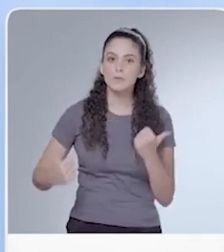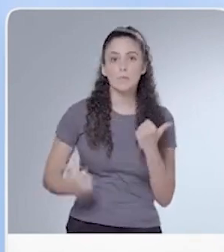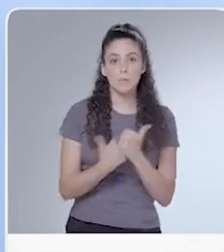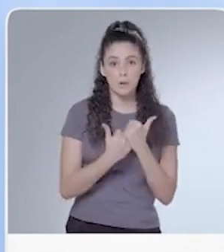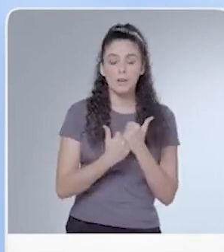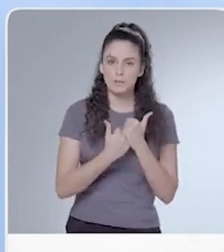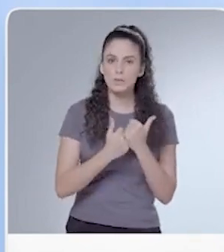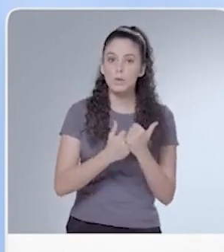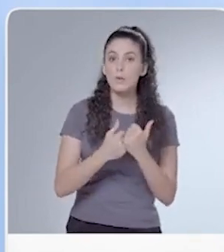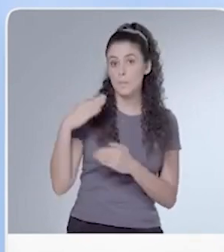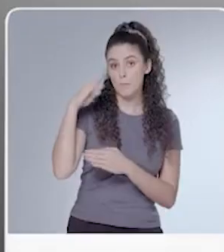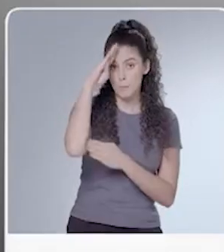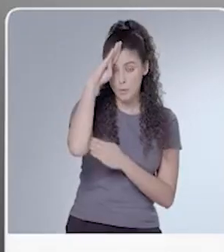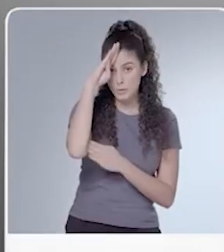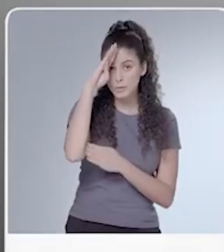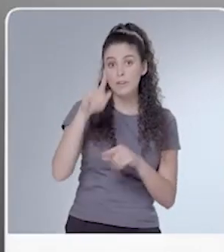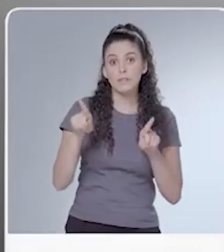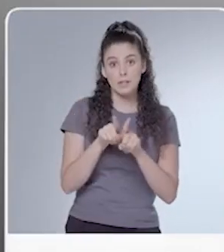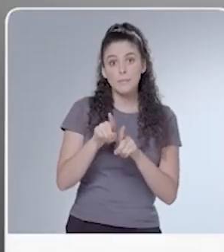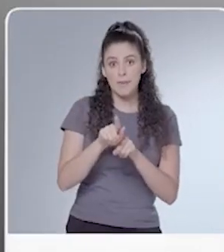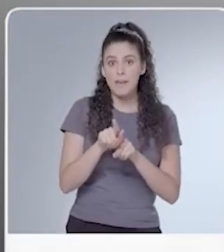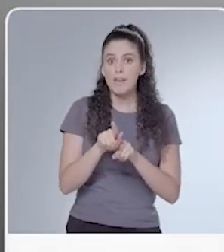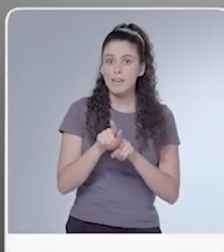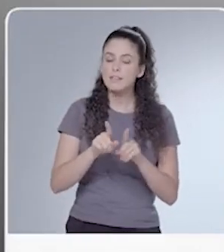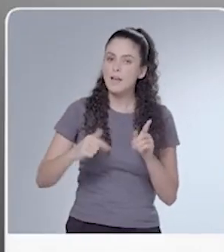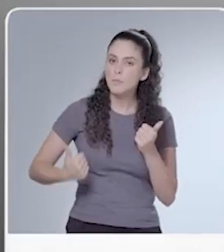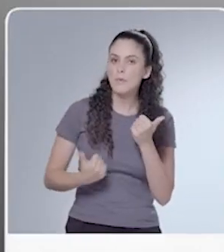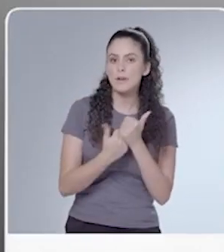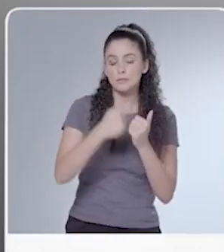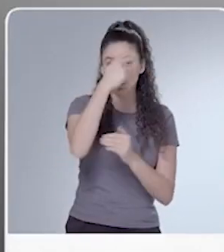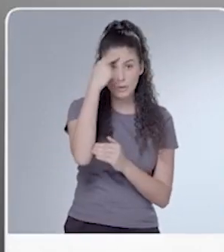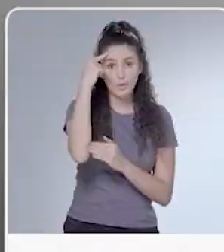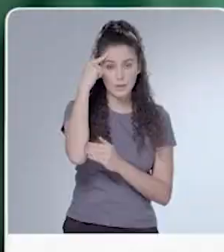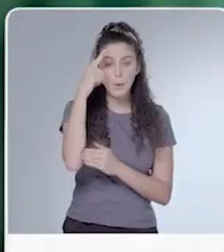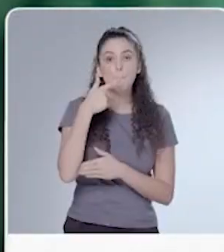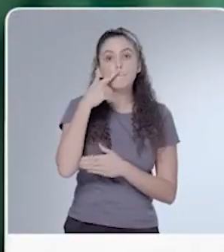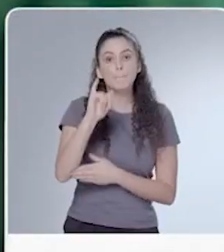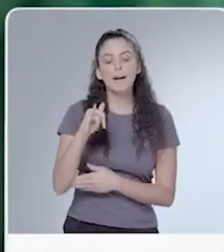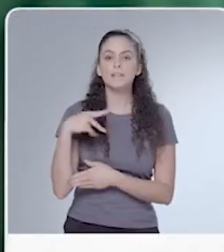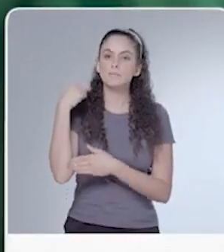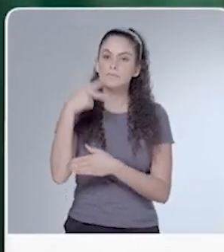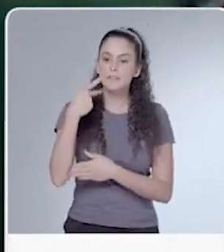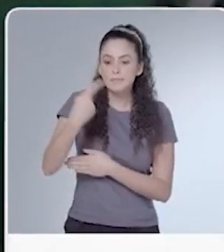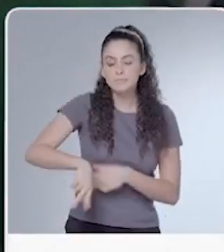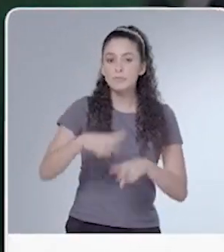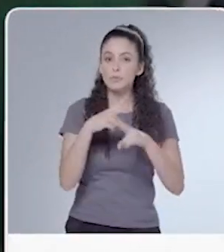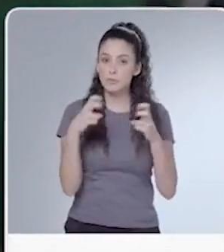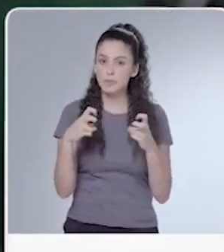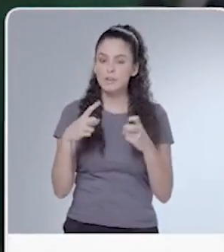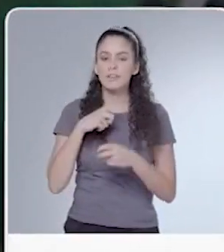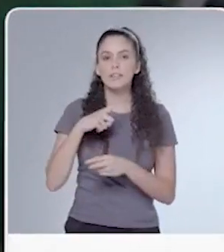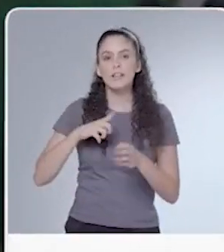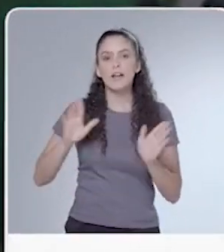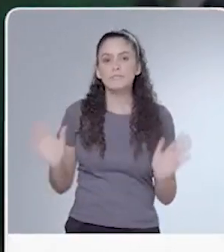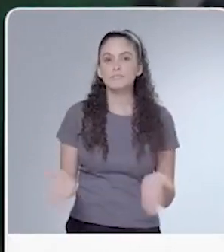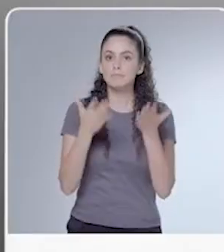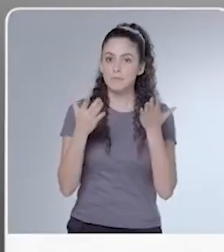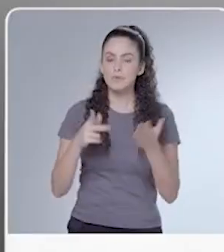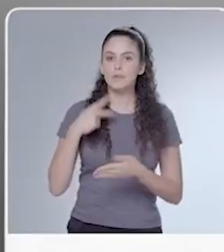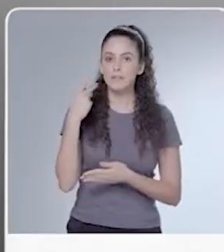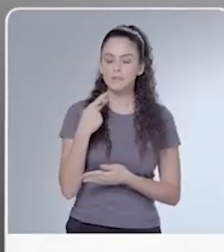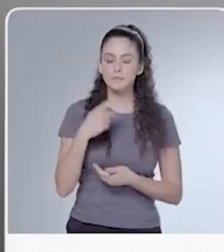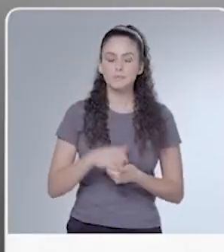de Bolsonaro e de Jorginho. Pai de um vereador de Florianópolis, do partido de Jorginho, e que está fazendo campanha para ele.